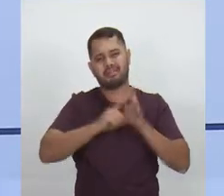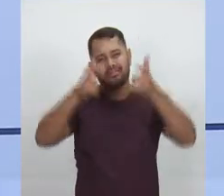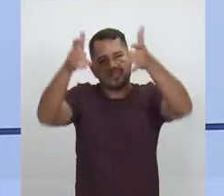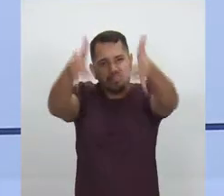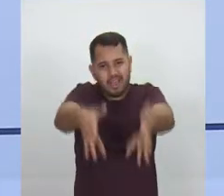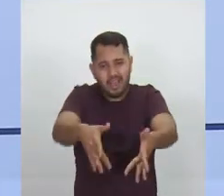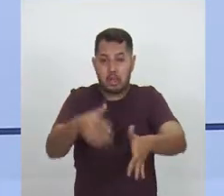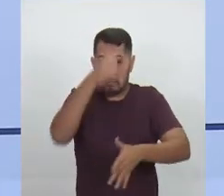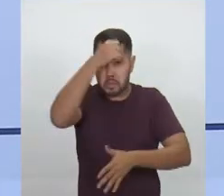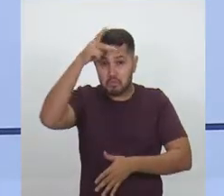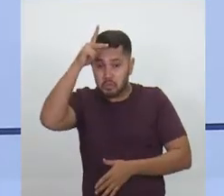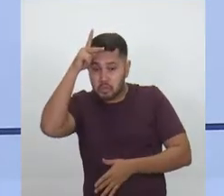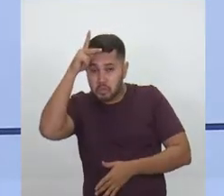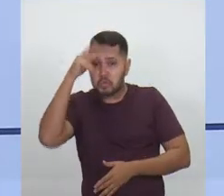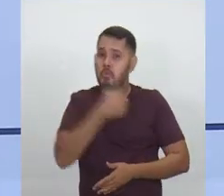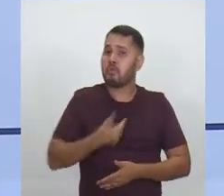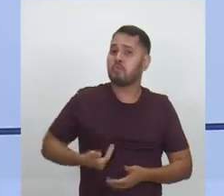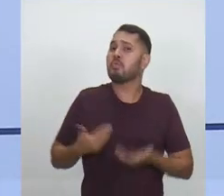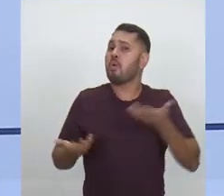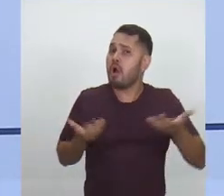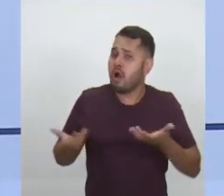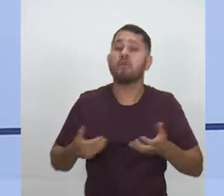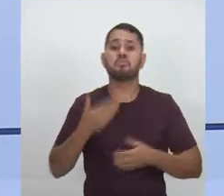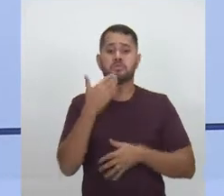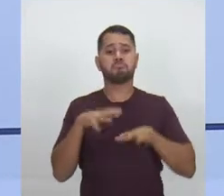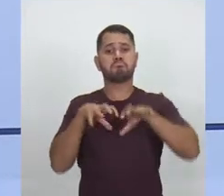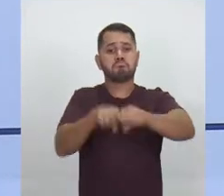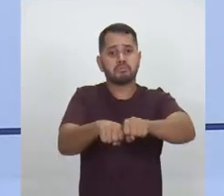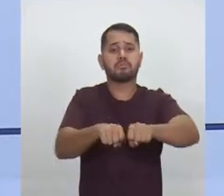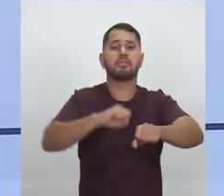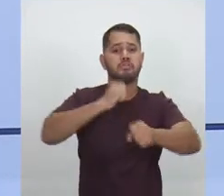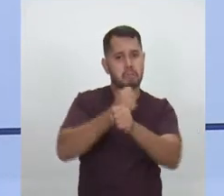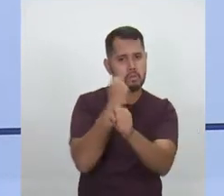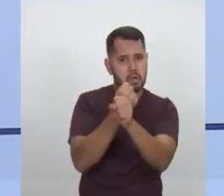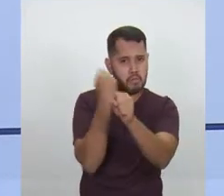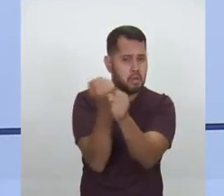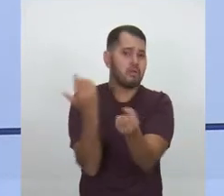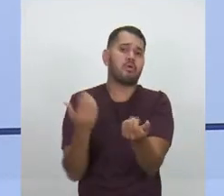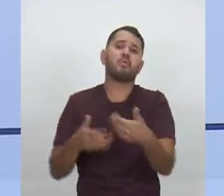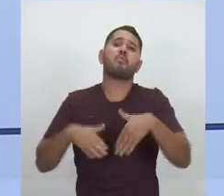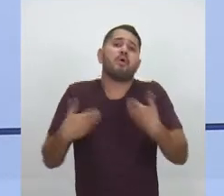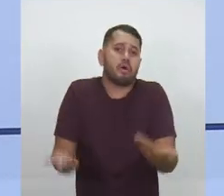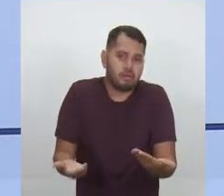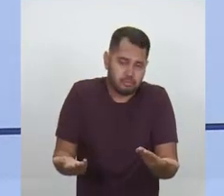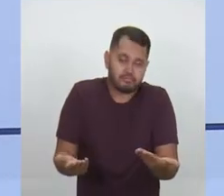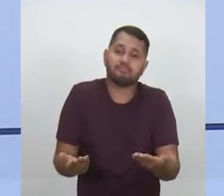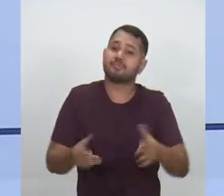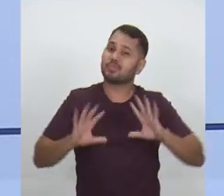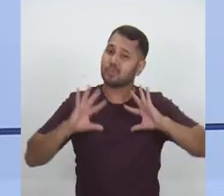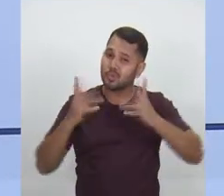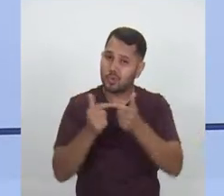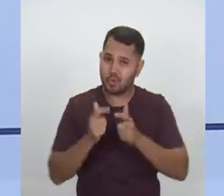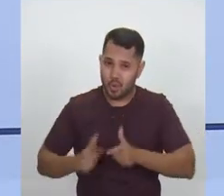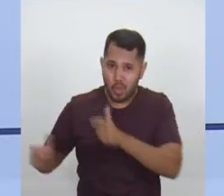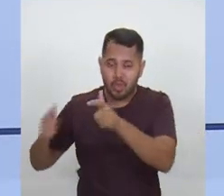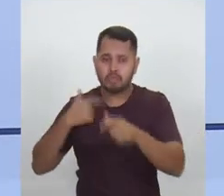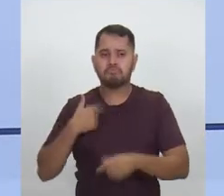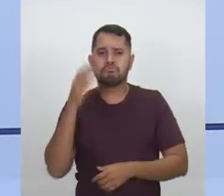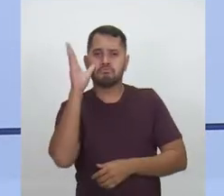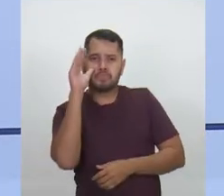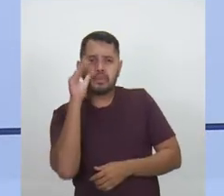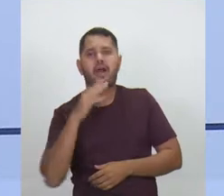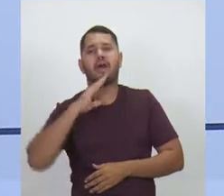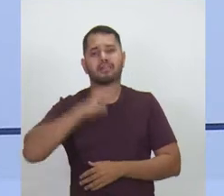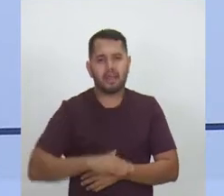É da prefeitura, do governo do estado, é do governo federal, é da iniciativa privada. Todo lugar que você vai no fim de